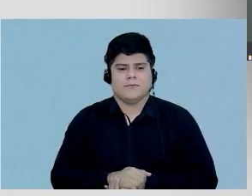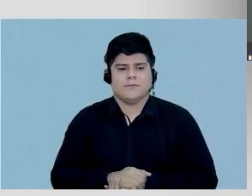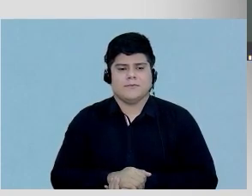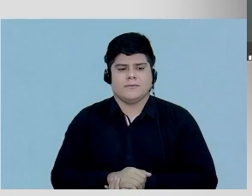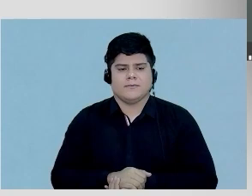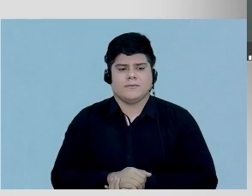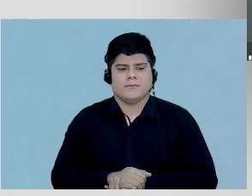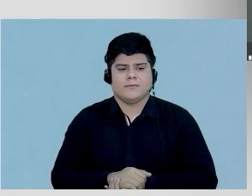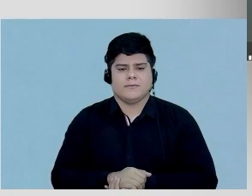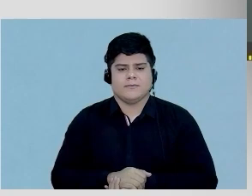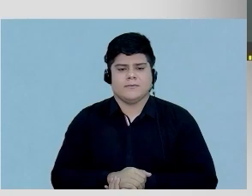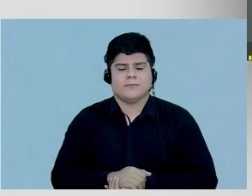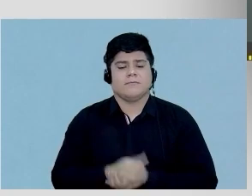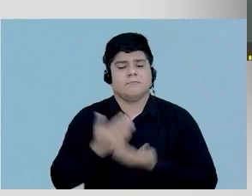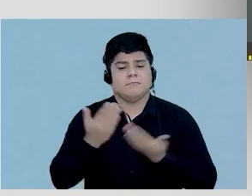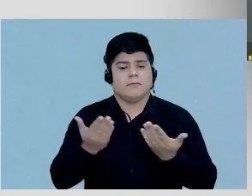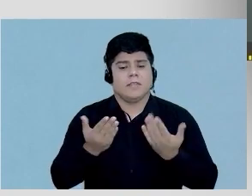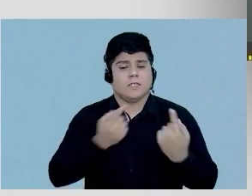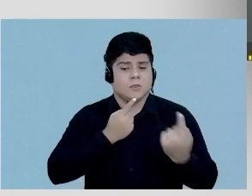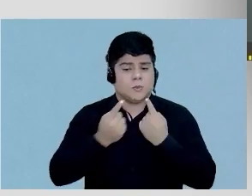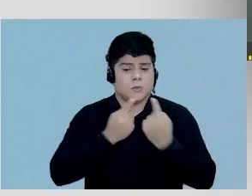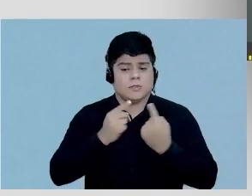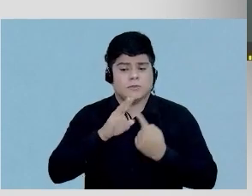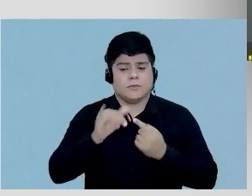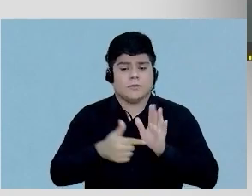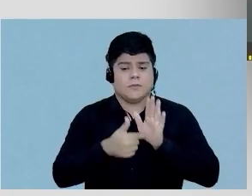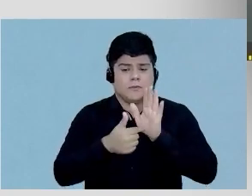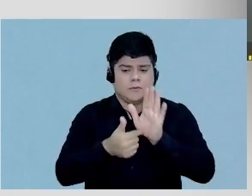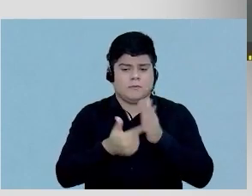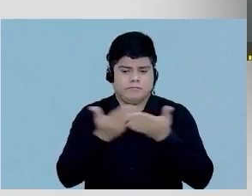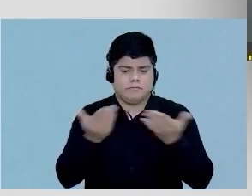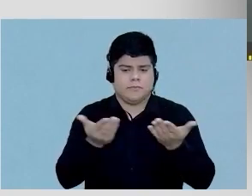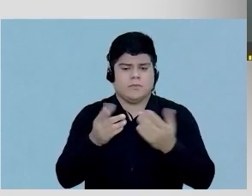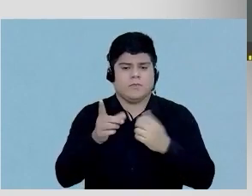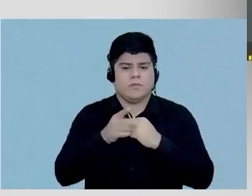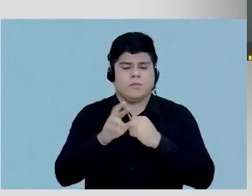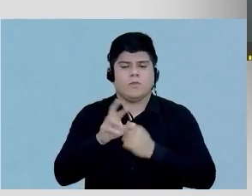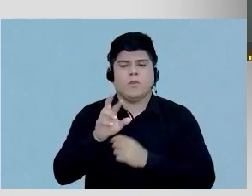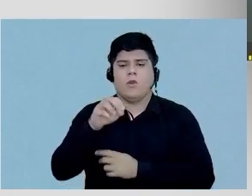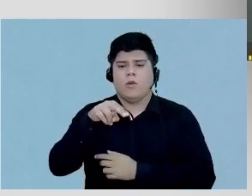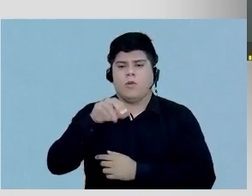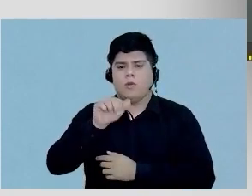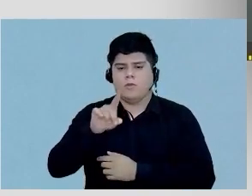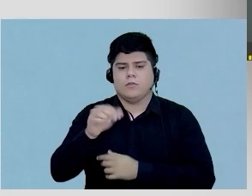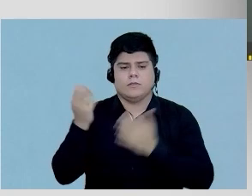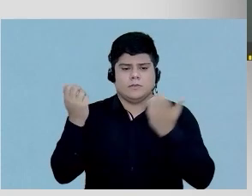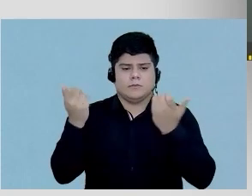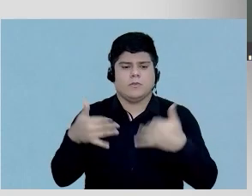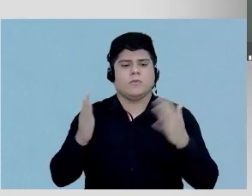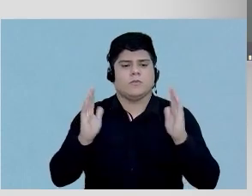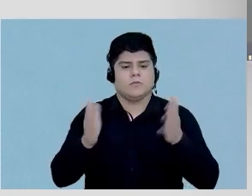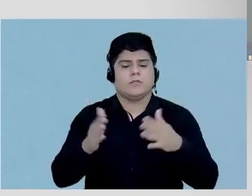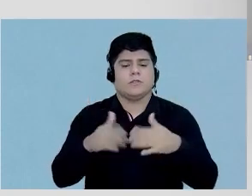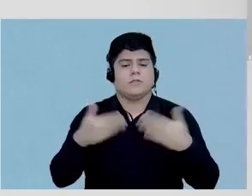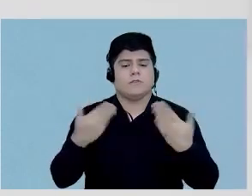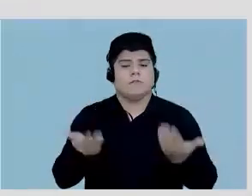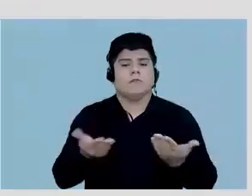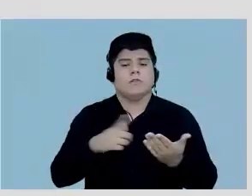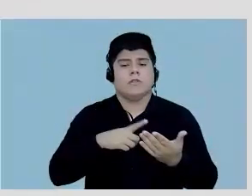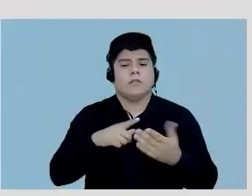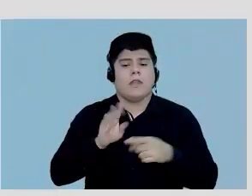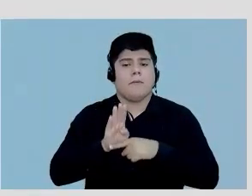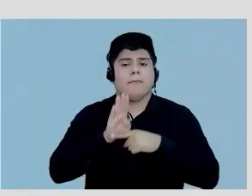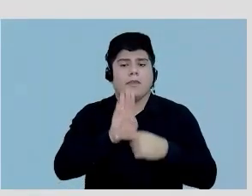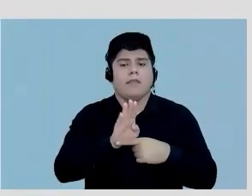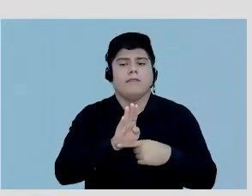Bom, a minha discussão vai mostrar muito do que o Dr. Ronald já falou. Quando, então, há benefício